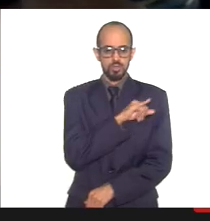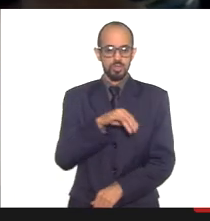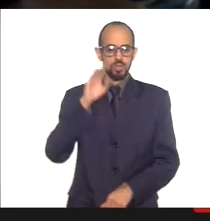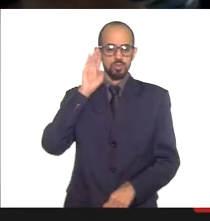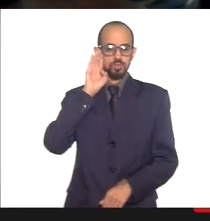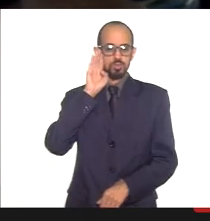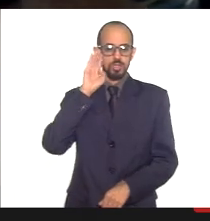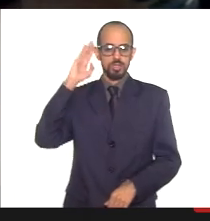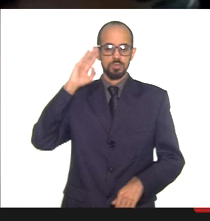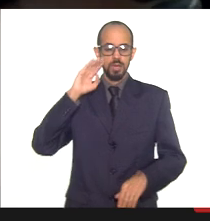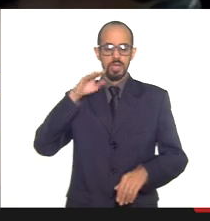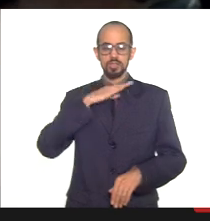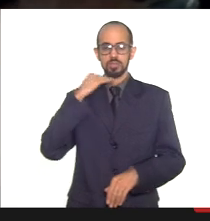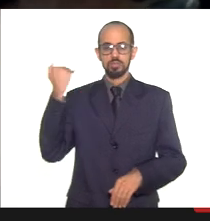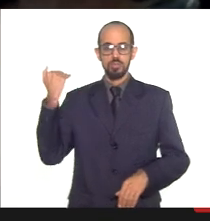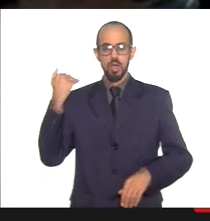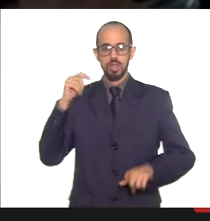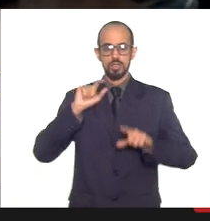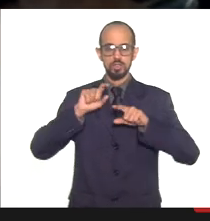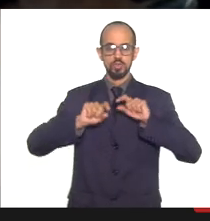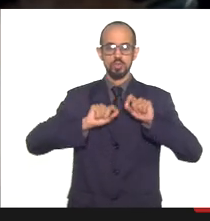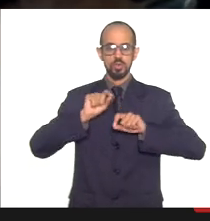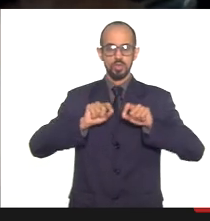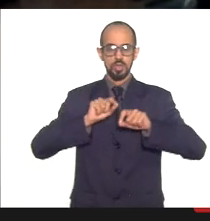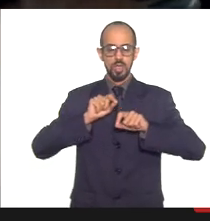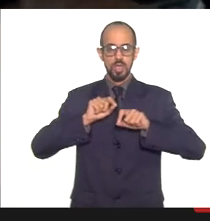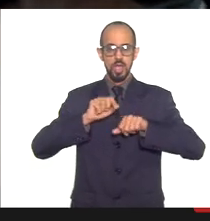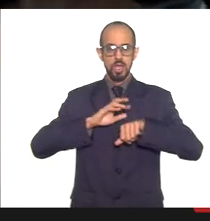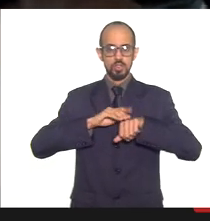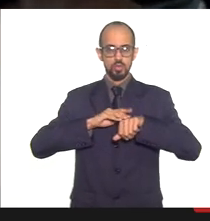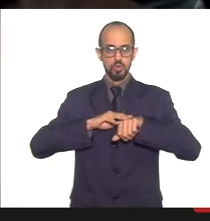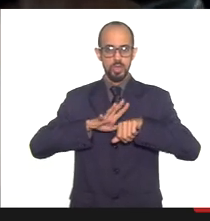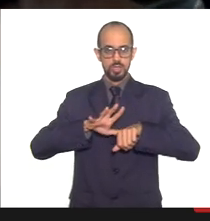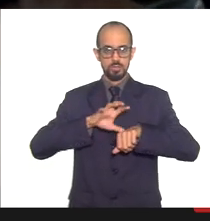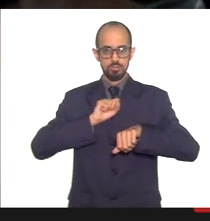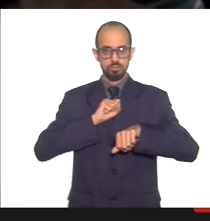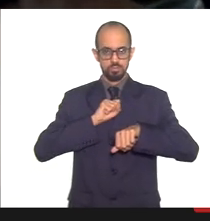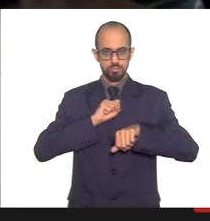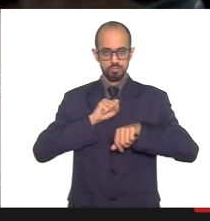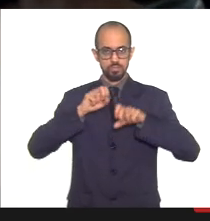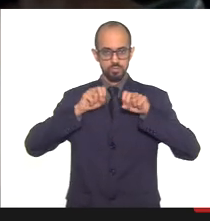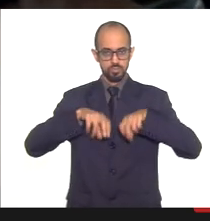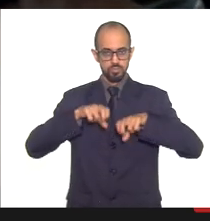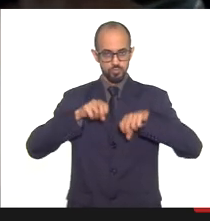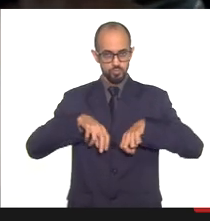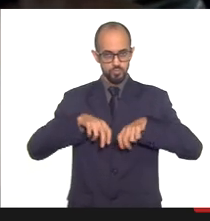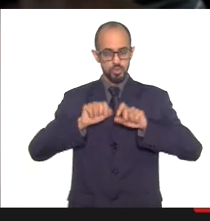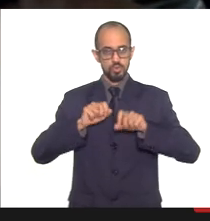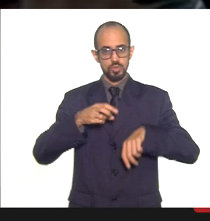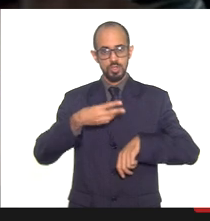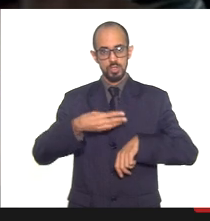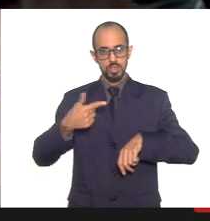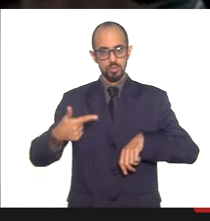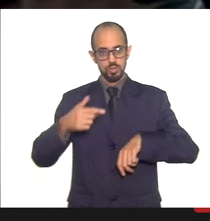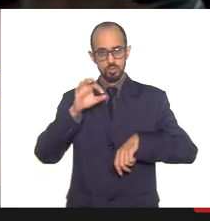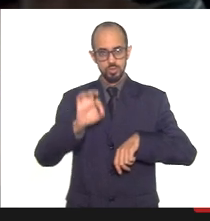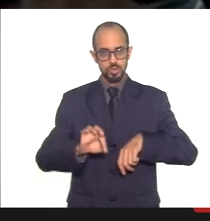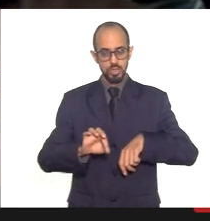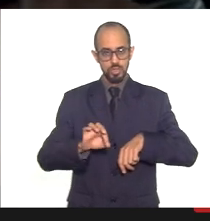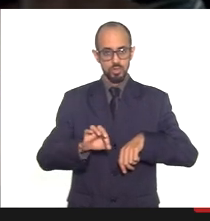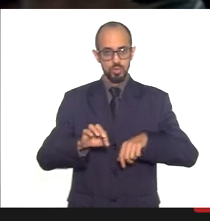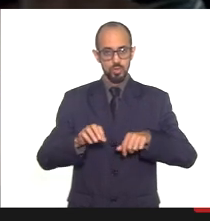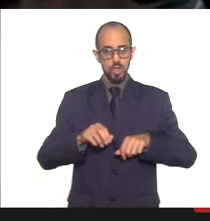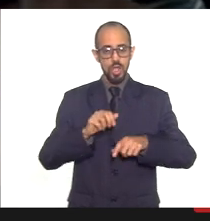causas dos óbitos. As doenças infecciosas e parasitárias, 32%, as doenças do aparelho